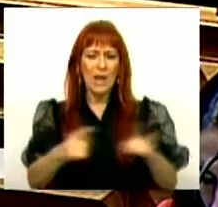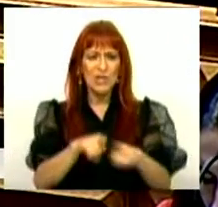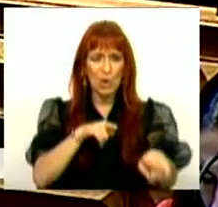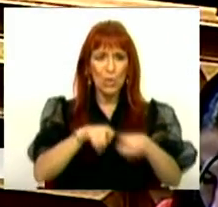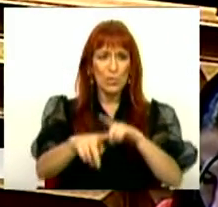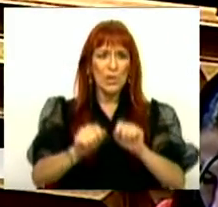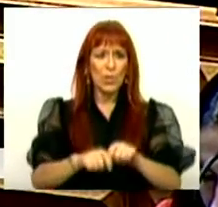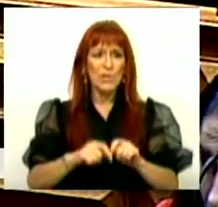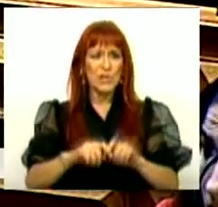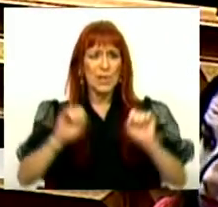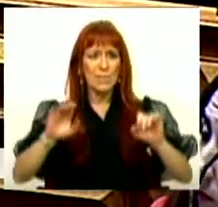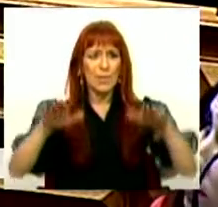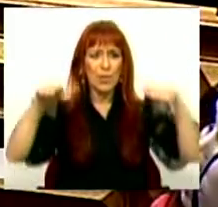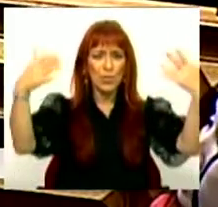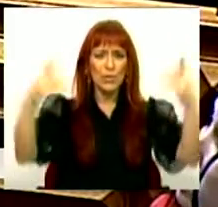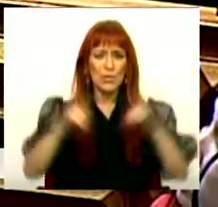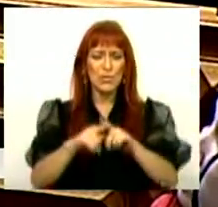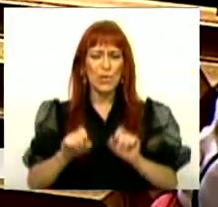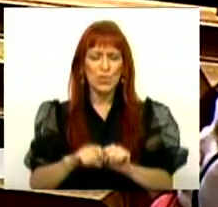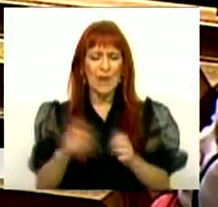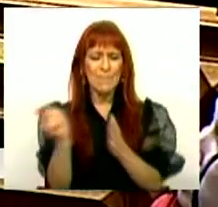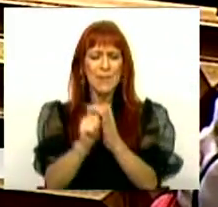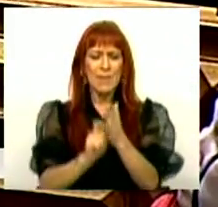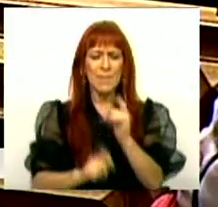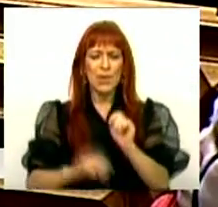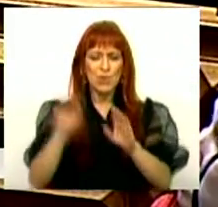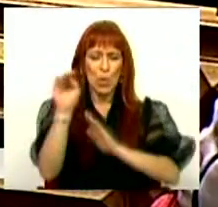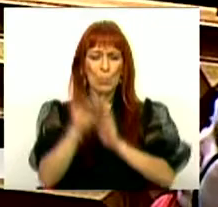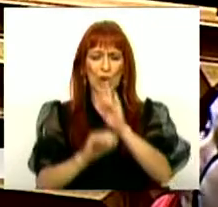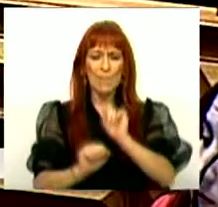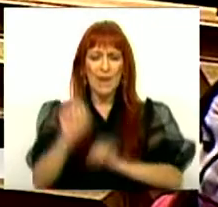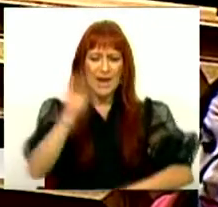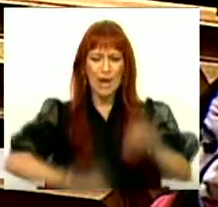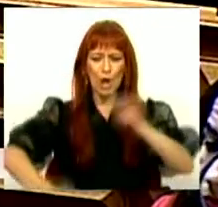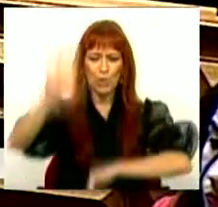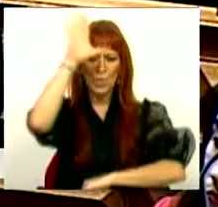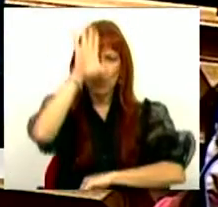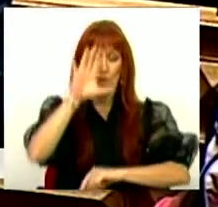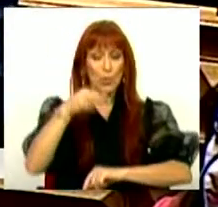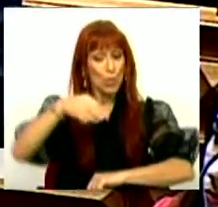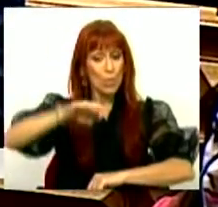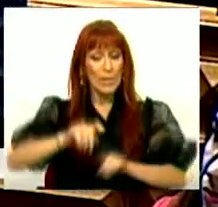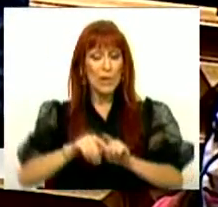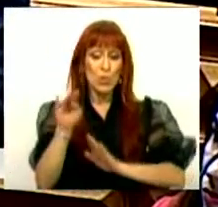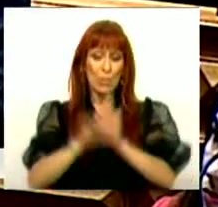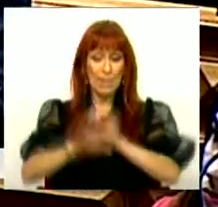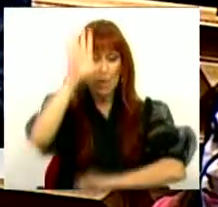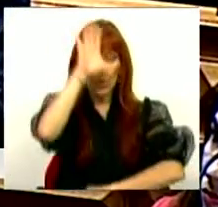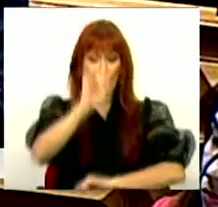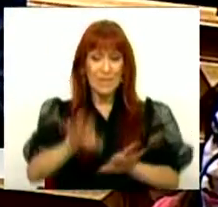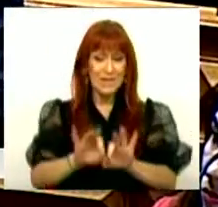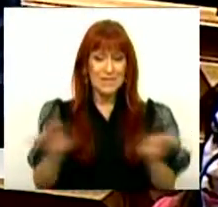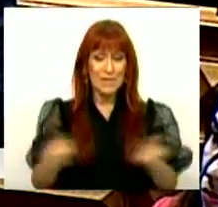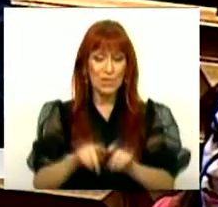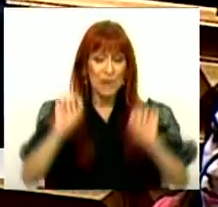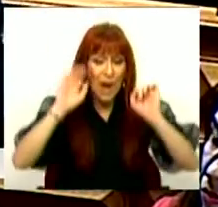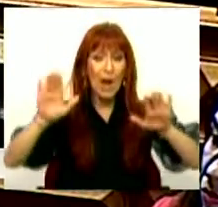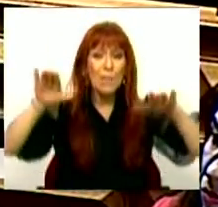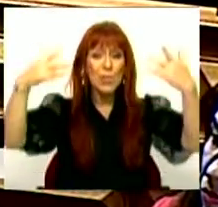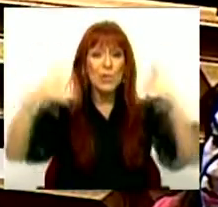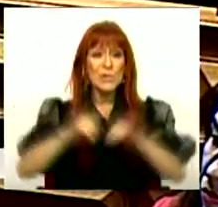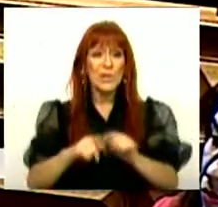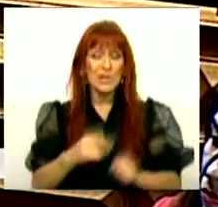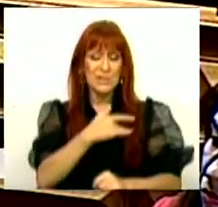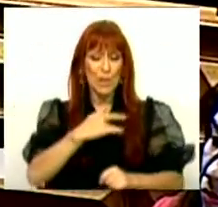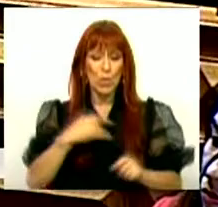políticas prioritárias que estão inscritas no programa eleitoral do Partido Socialista e no programa do Governo, como a prioridade à saúde,